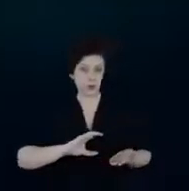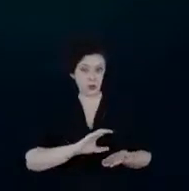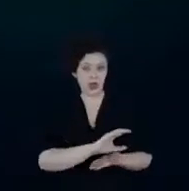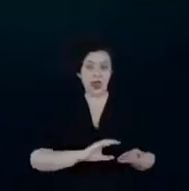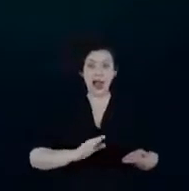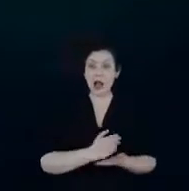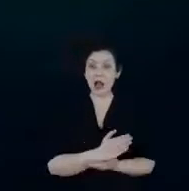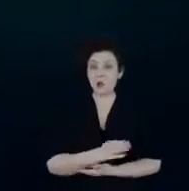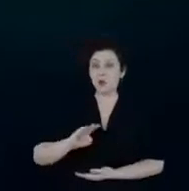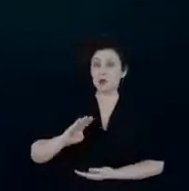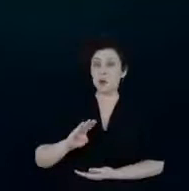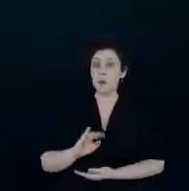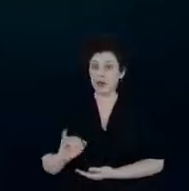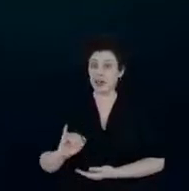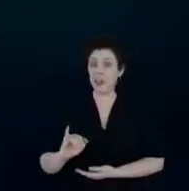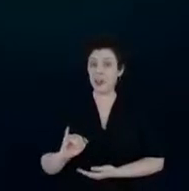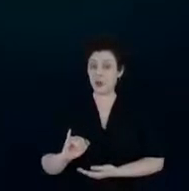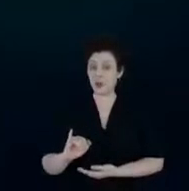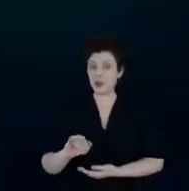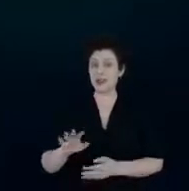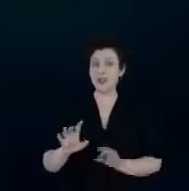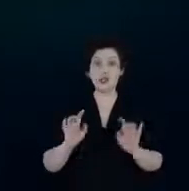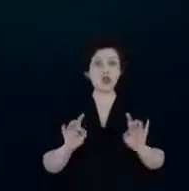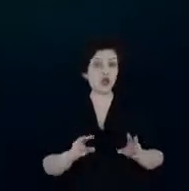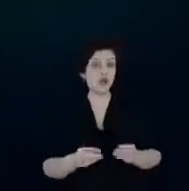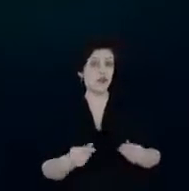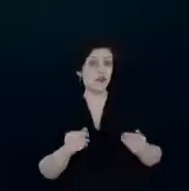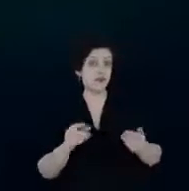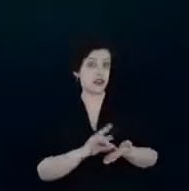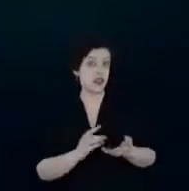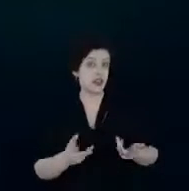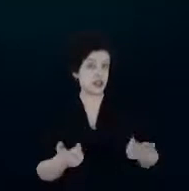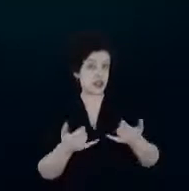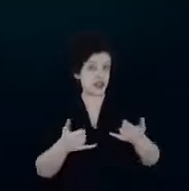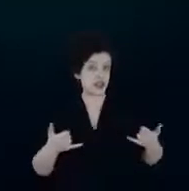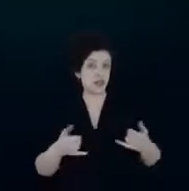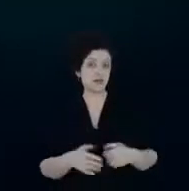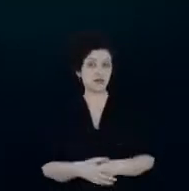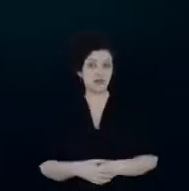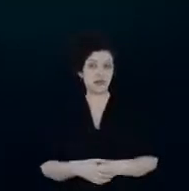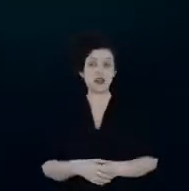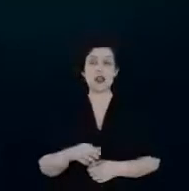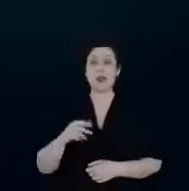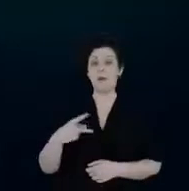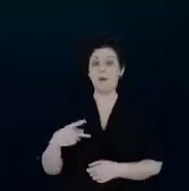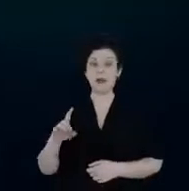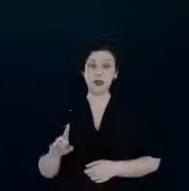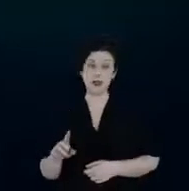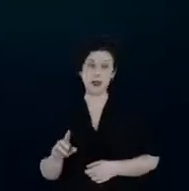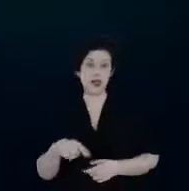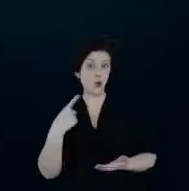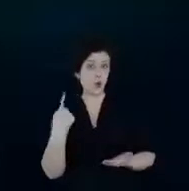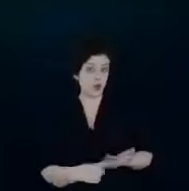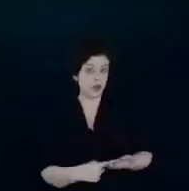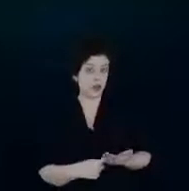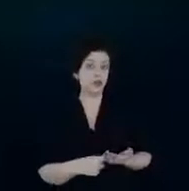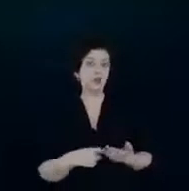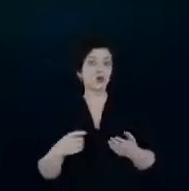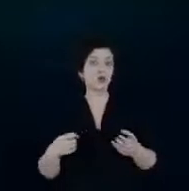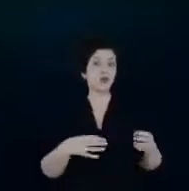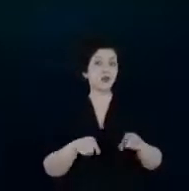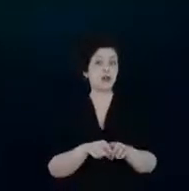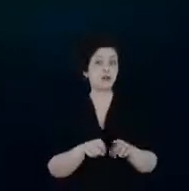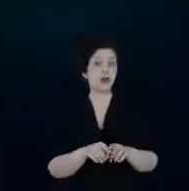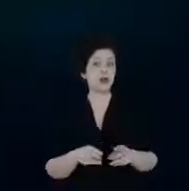bilhões e é importante dizer que não só da eficiência energética foi do P&D o Citenel trata de inovação e trata de eficiência